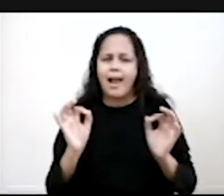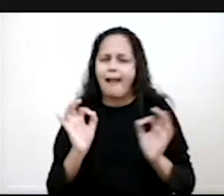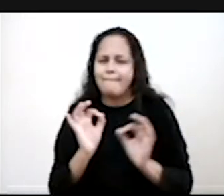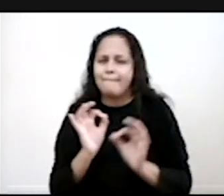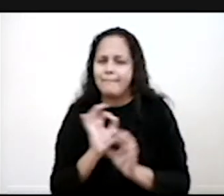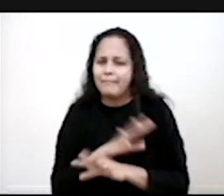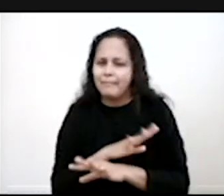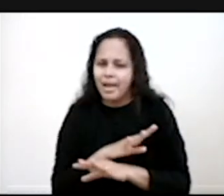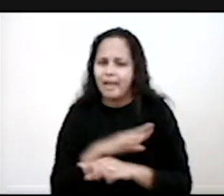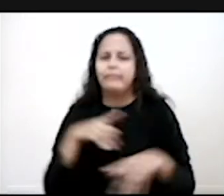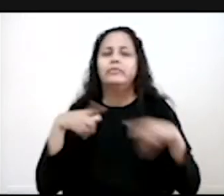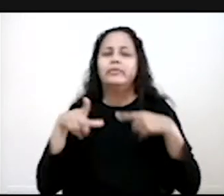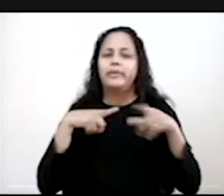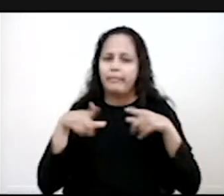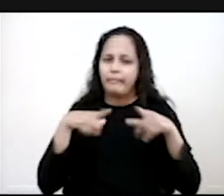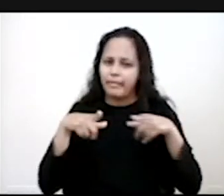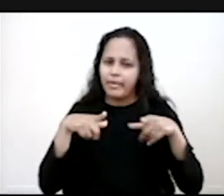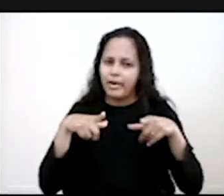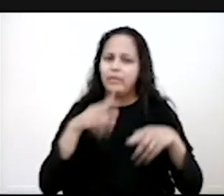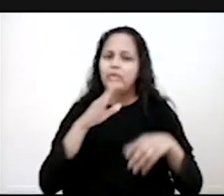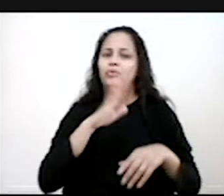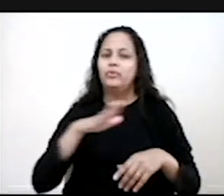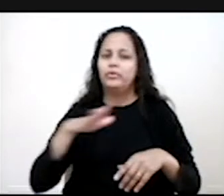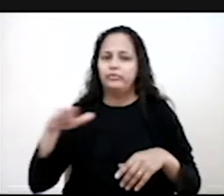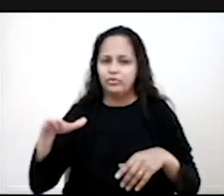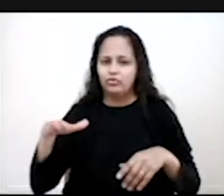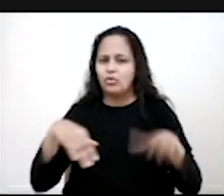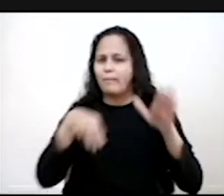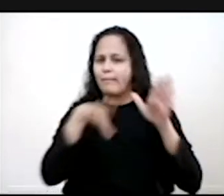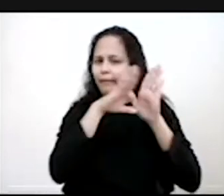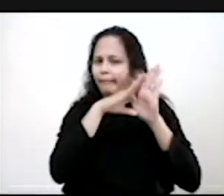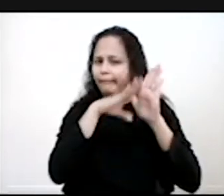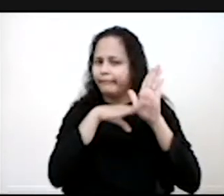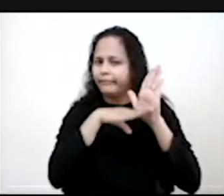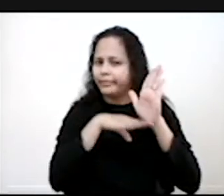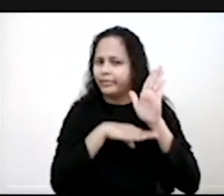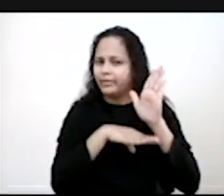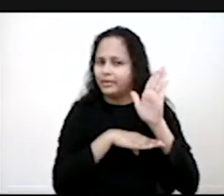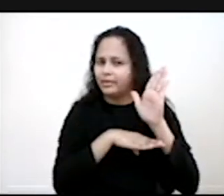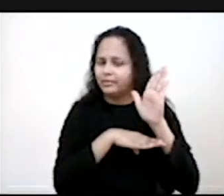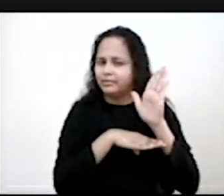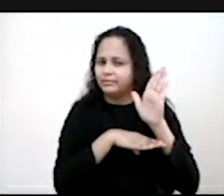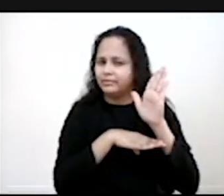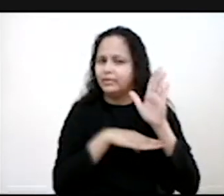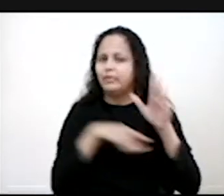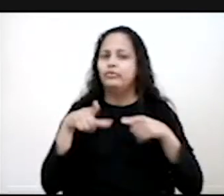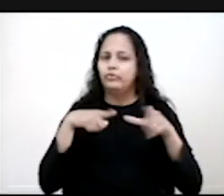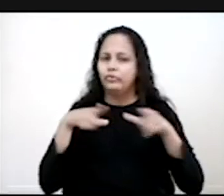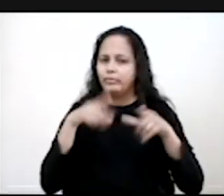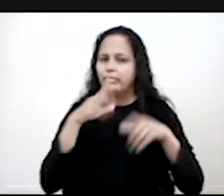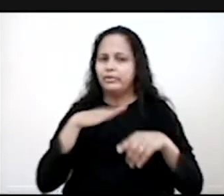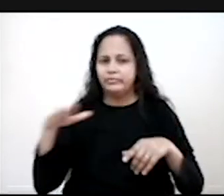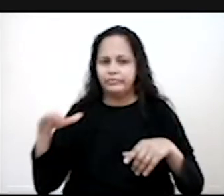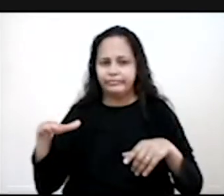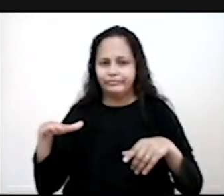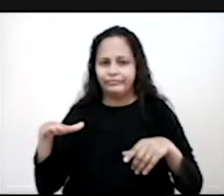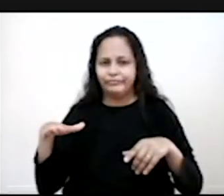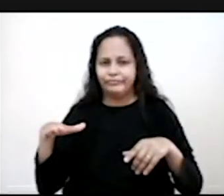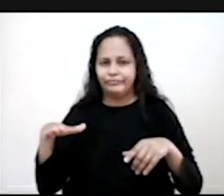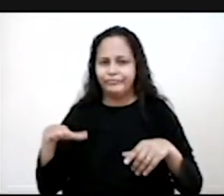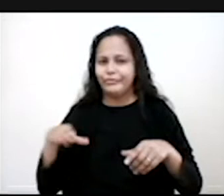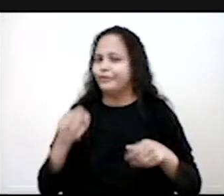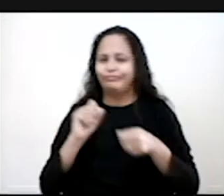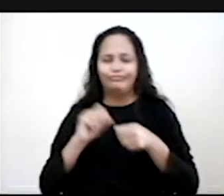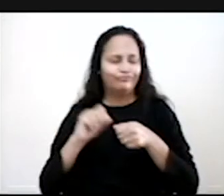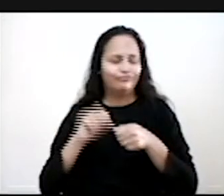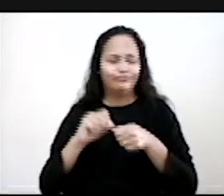para erradicar as piores formas de trabalho infantil. Então, existe uma lista com as piores formas de trabalho infantil. E não se cumprirá